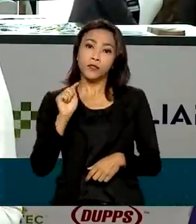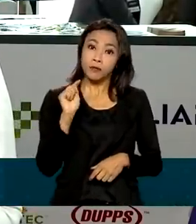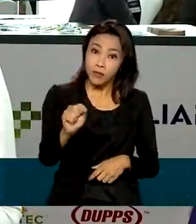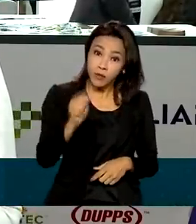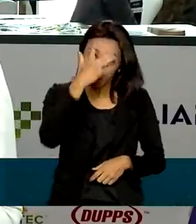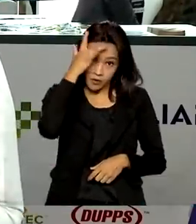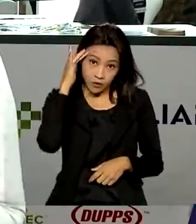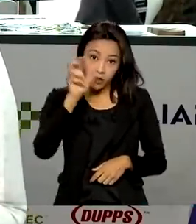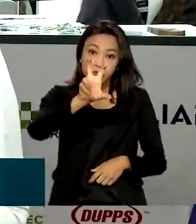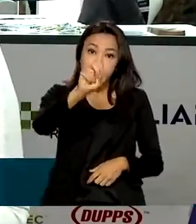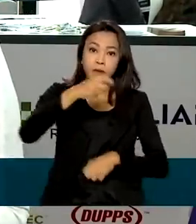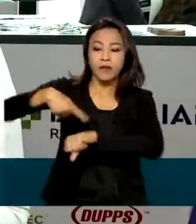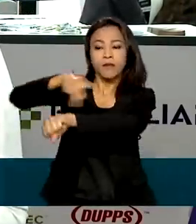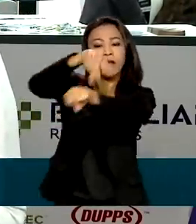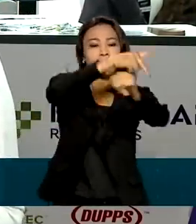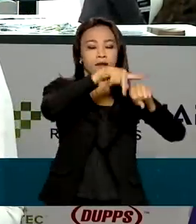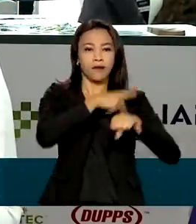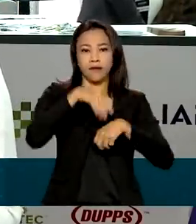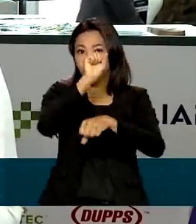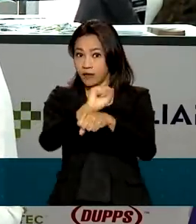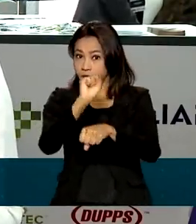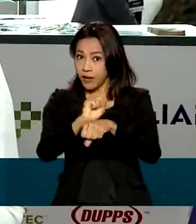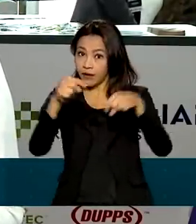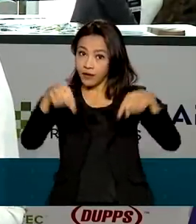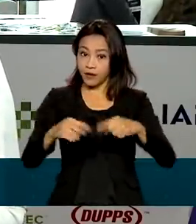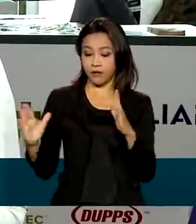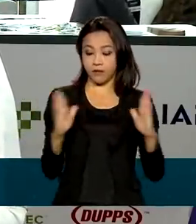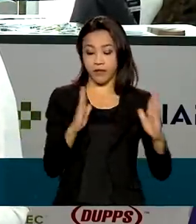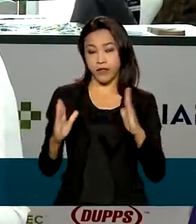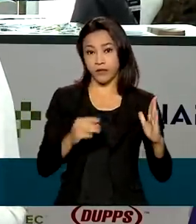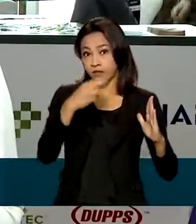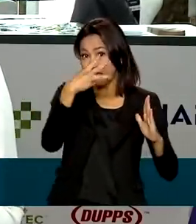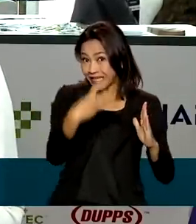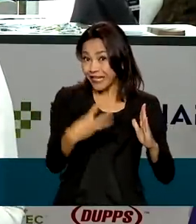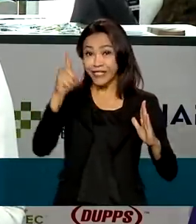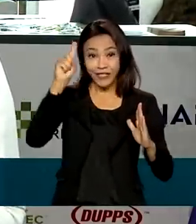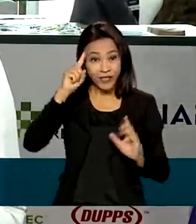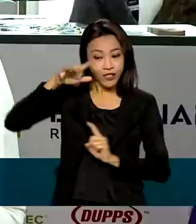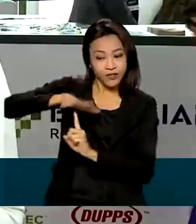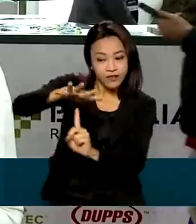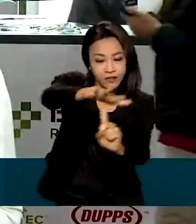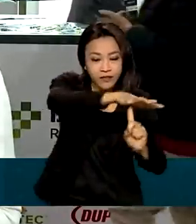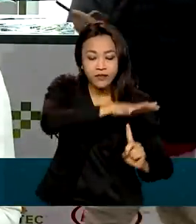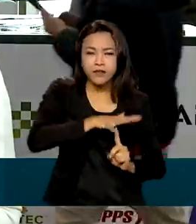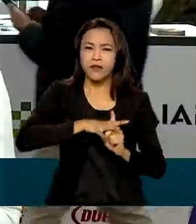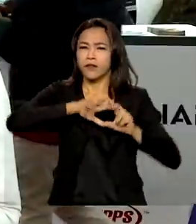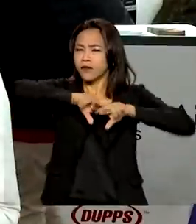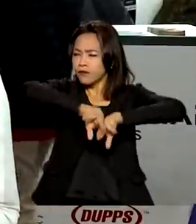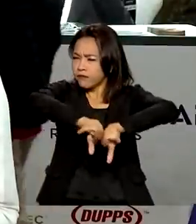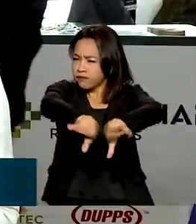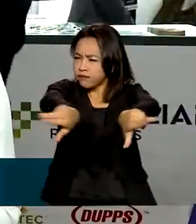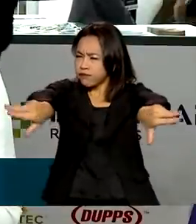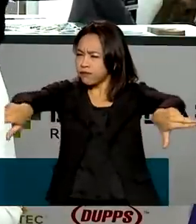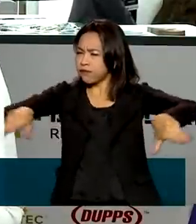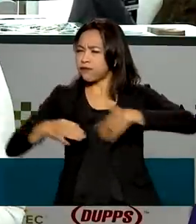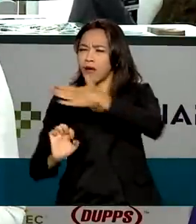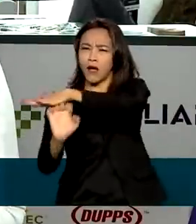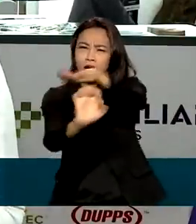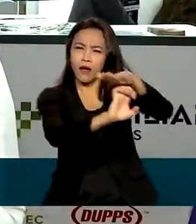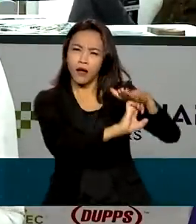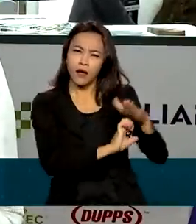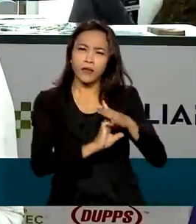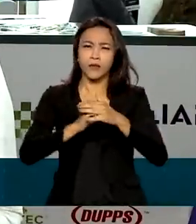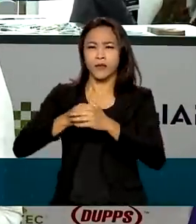50 países são esperadas aqui durante os três dias do salão, que reúne os diversos elos da cadeia produtiva, de